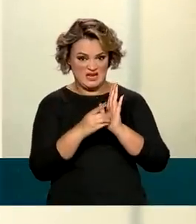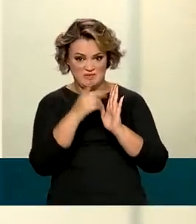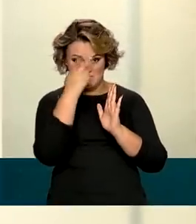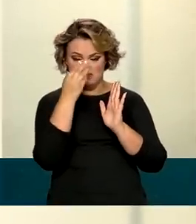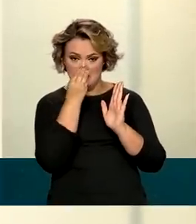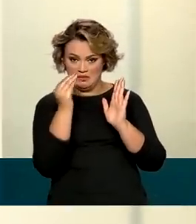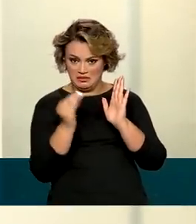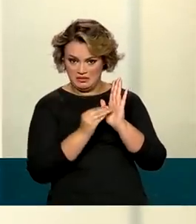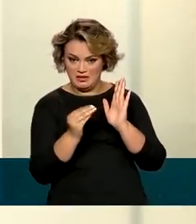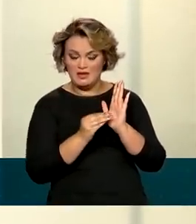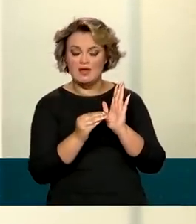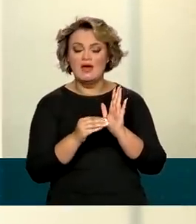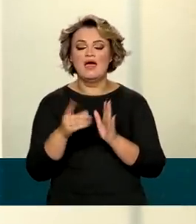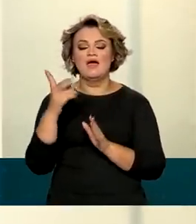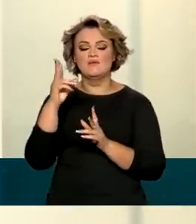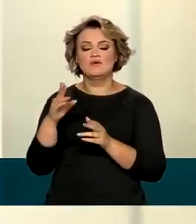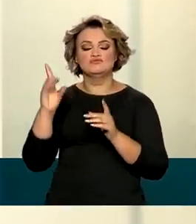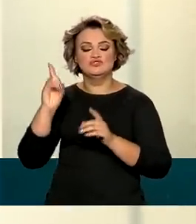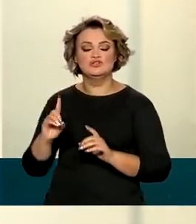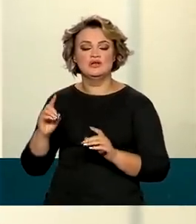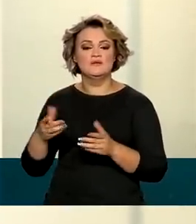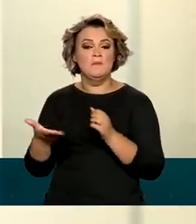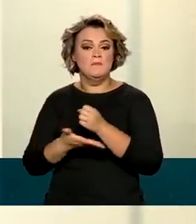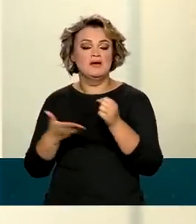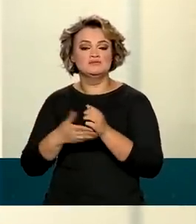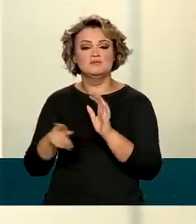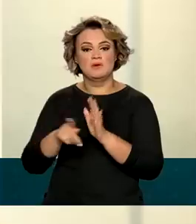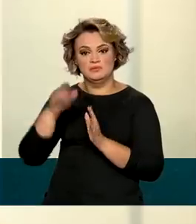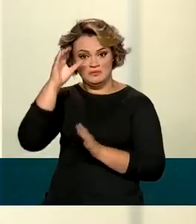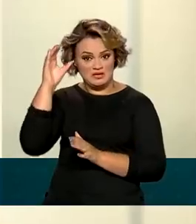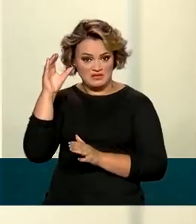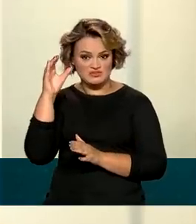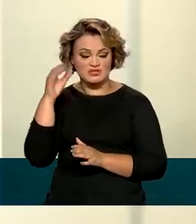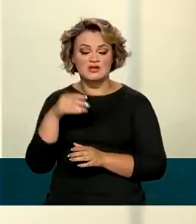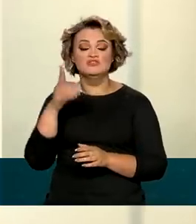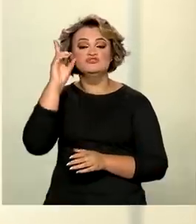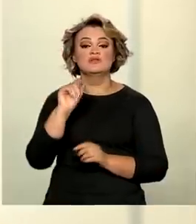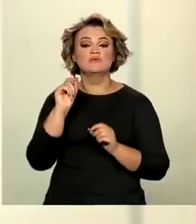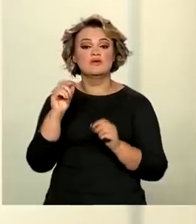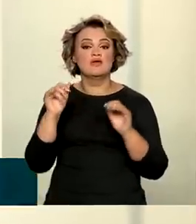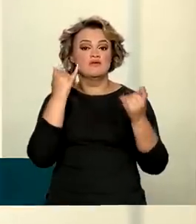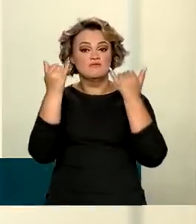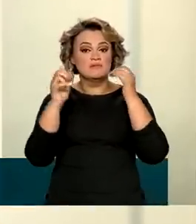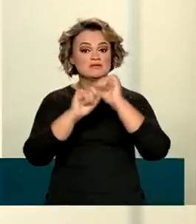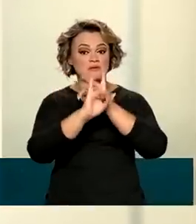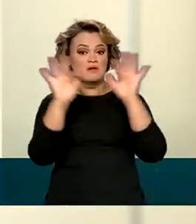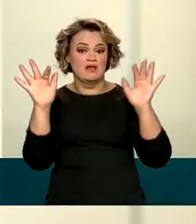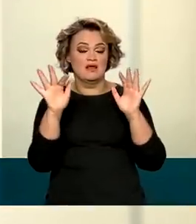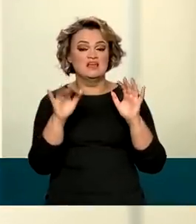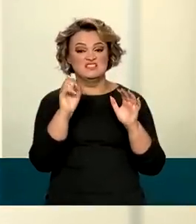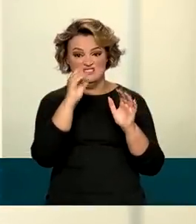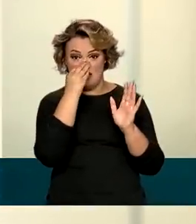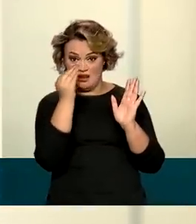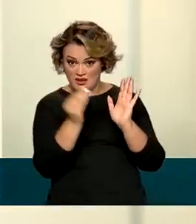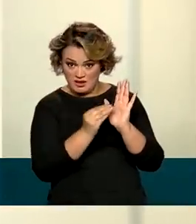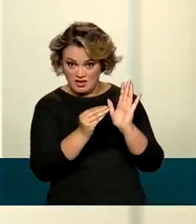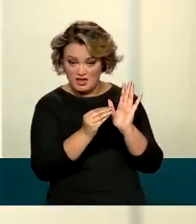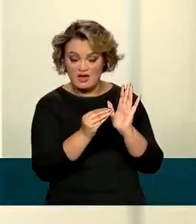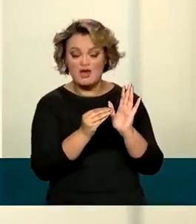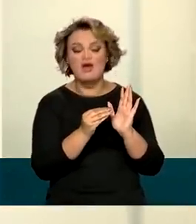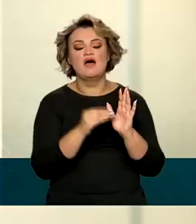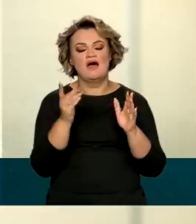configura ofensa aos direitos básicos dos consumidores, como a transparência e a informação clara e adequada, o que enseja a aplicação